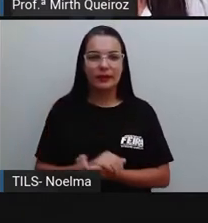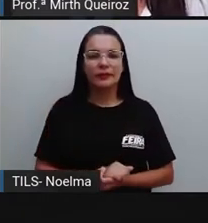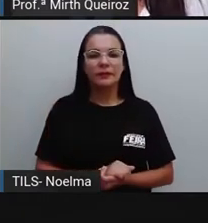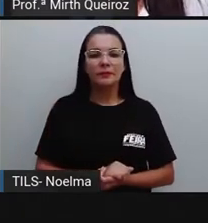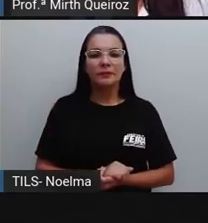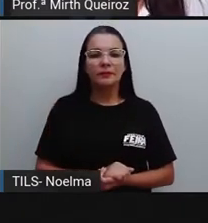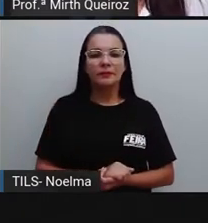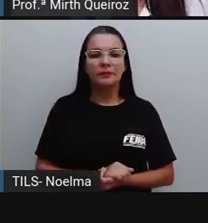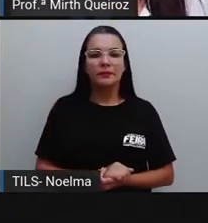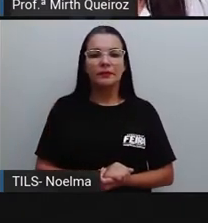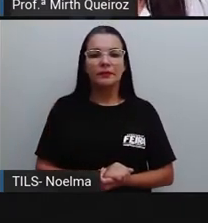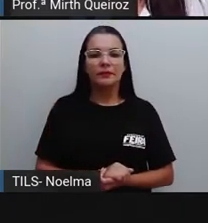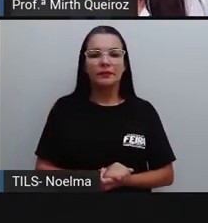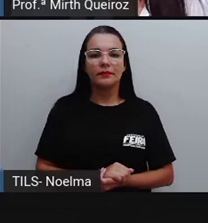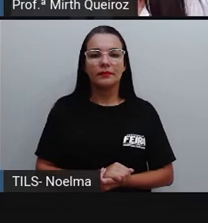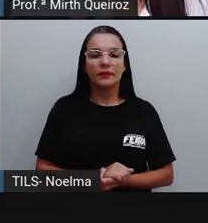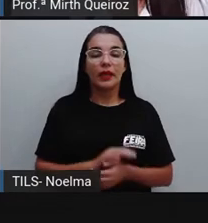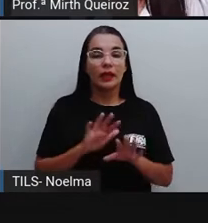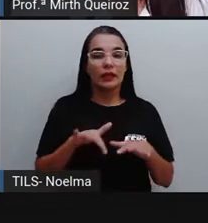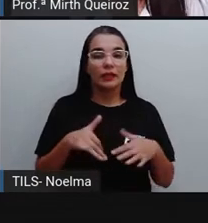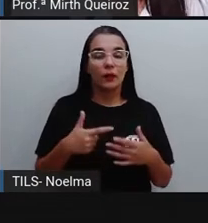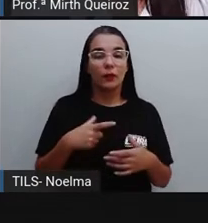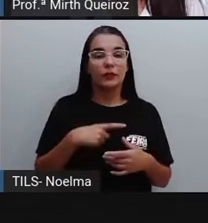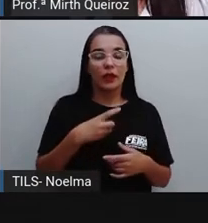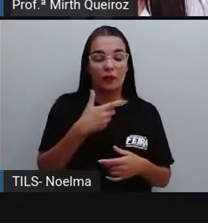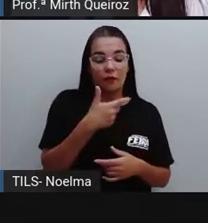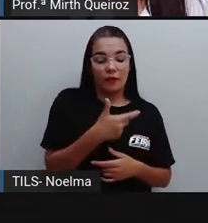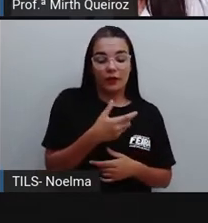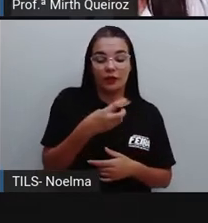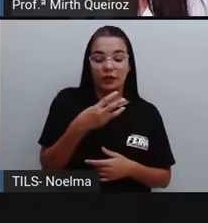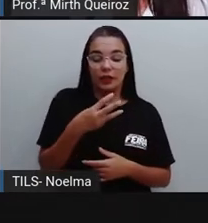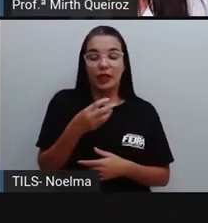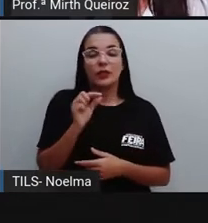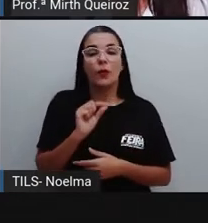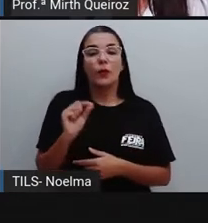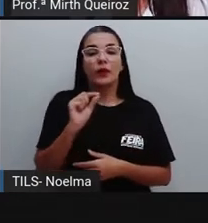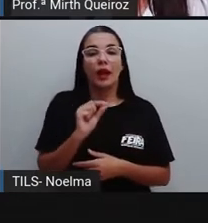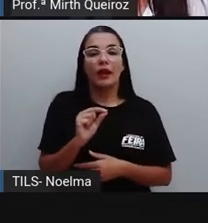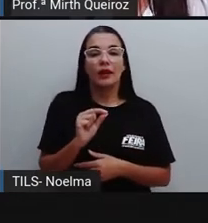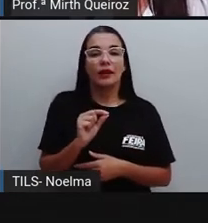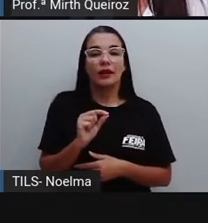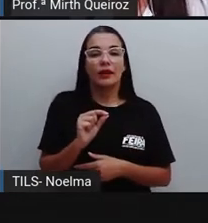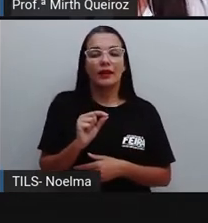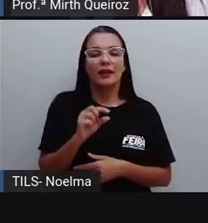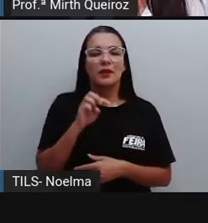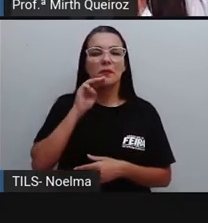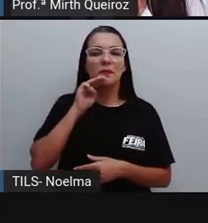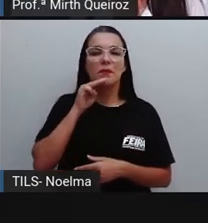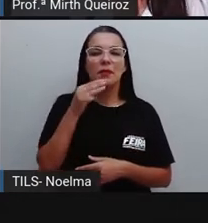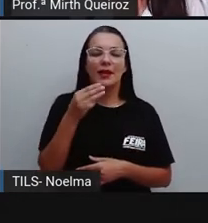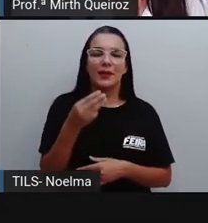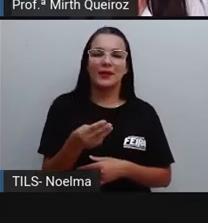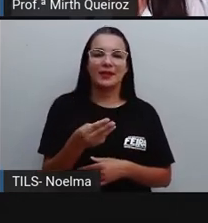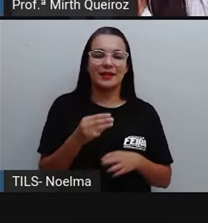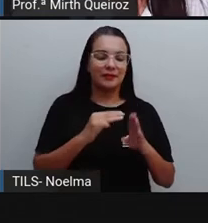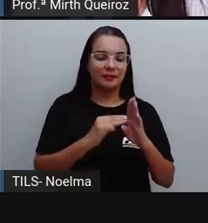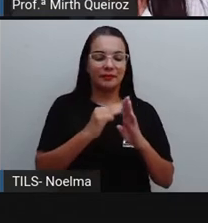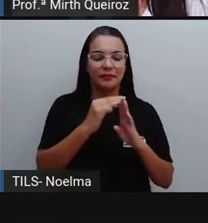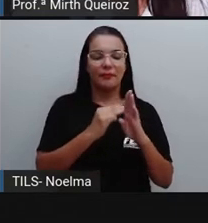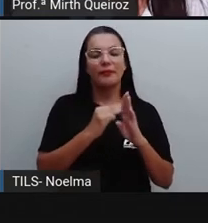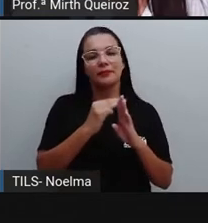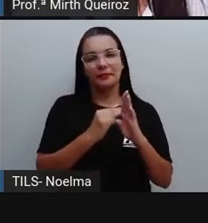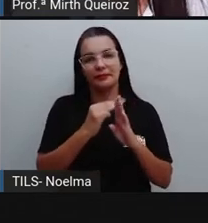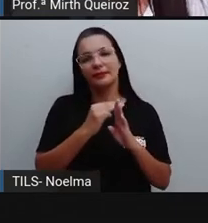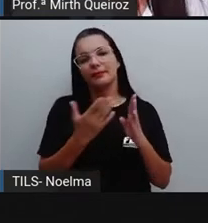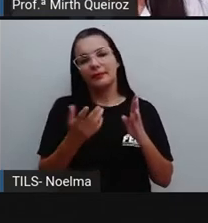E aí, nós temos o 23, que pertence aí à classe das unidades de milhar,